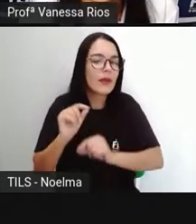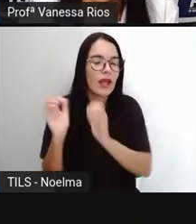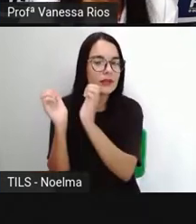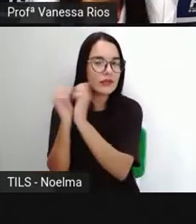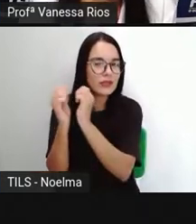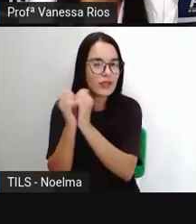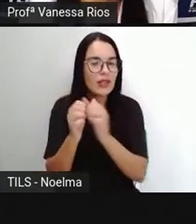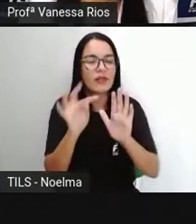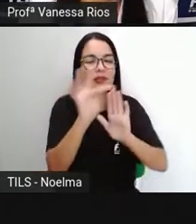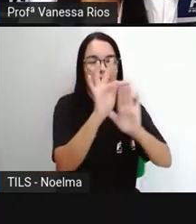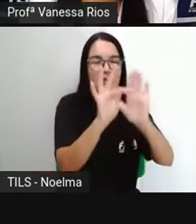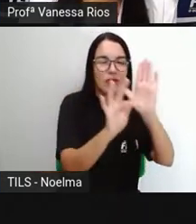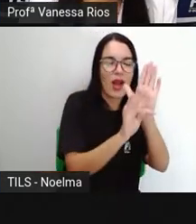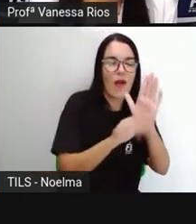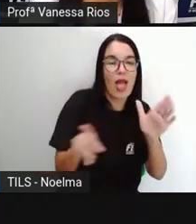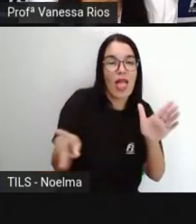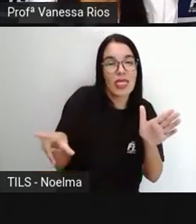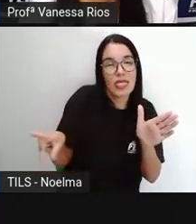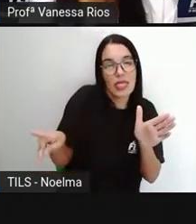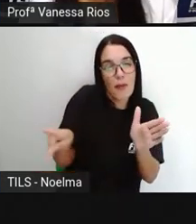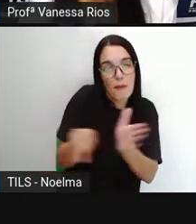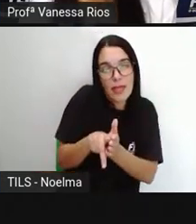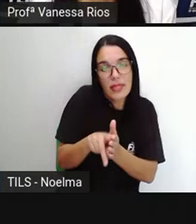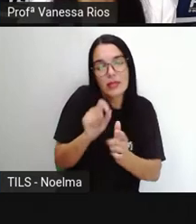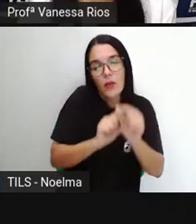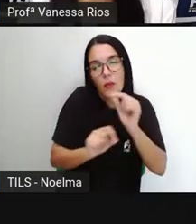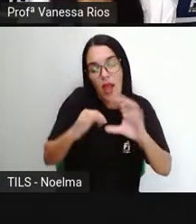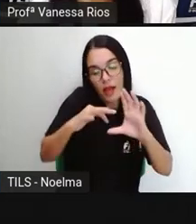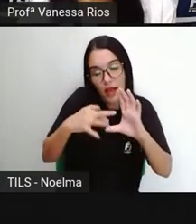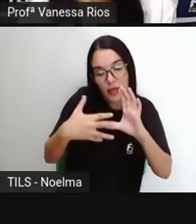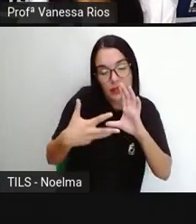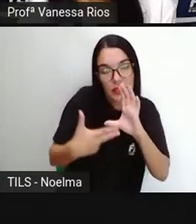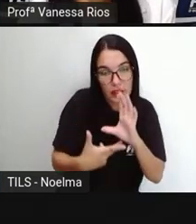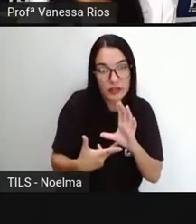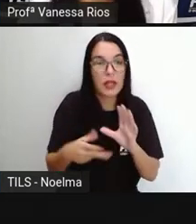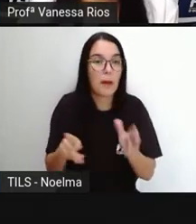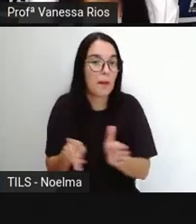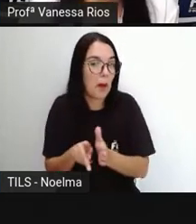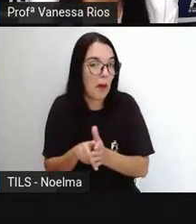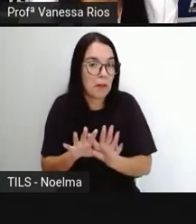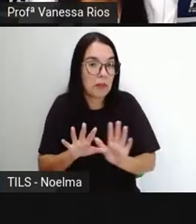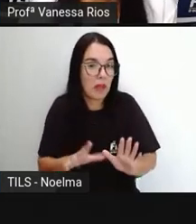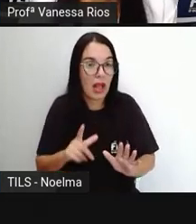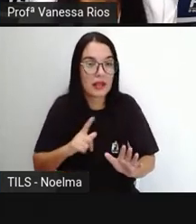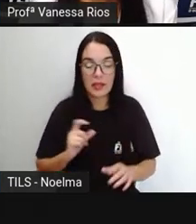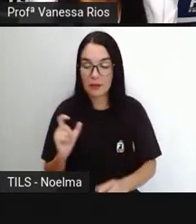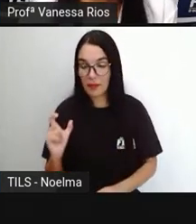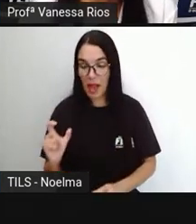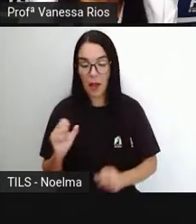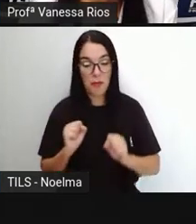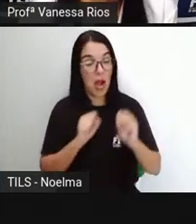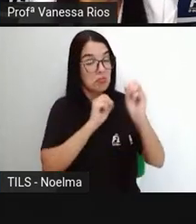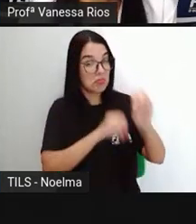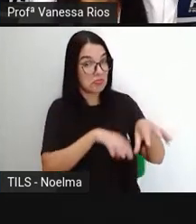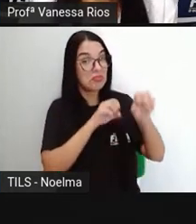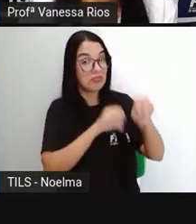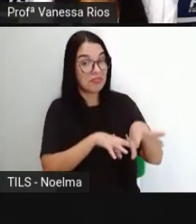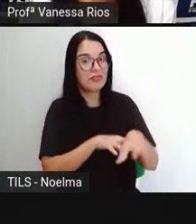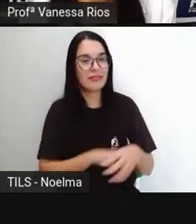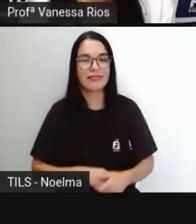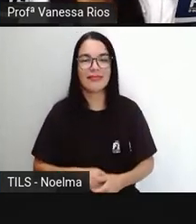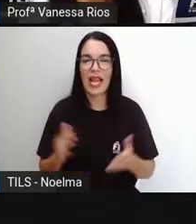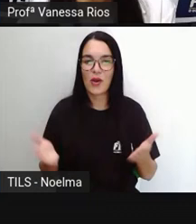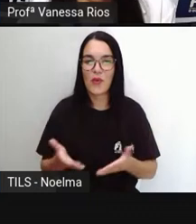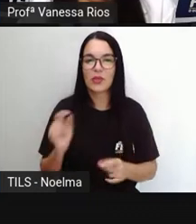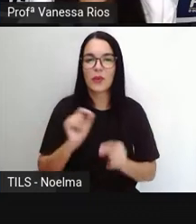próprias e que trazem nas suas mensagens, nas suas palavras, muita coisa que pode nos ensinar. Hoje a